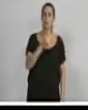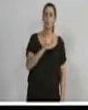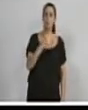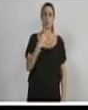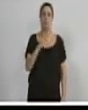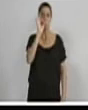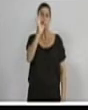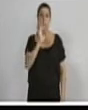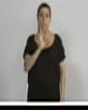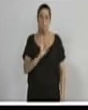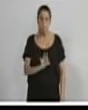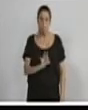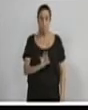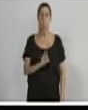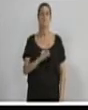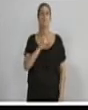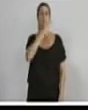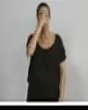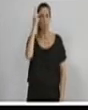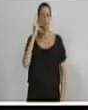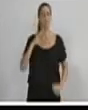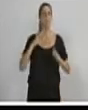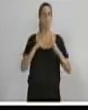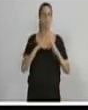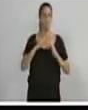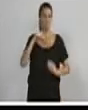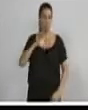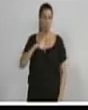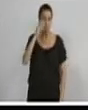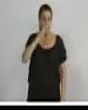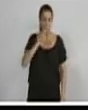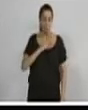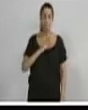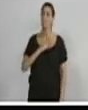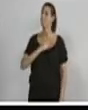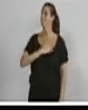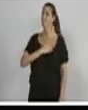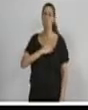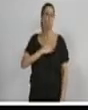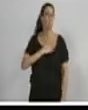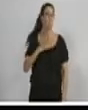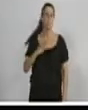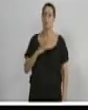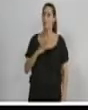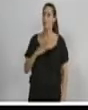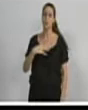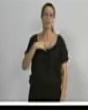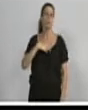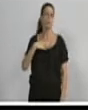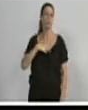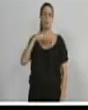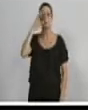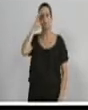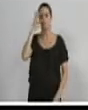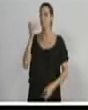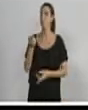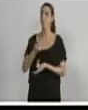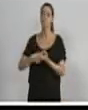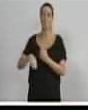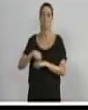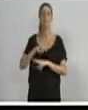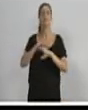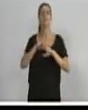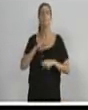brasileiros desaprovam a maneira de governar da Dilma. 82% desaprovam. E por isso que o